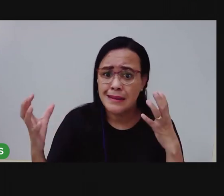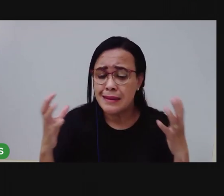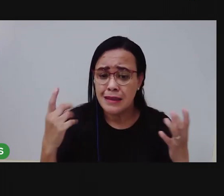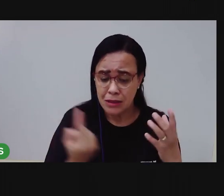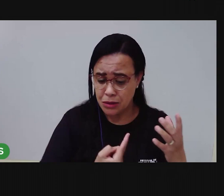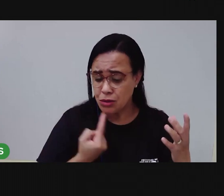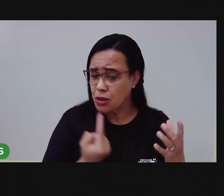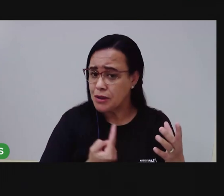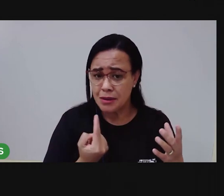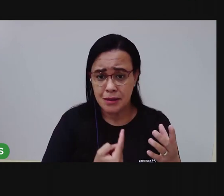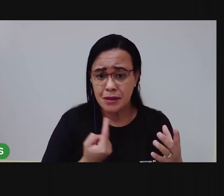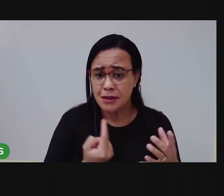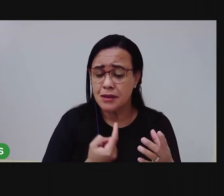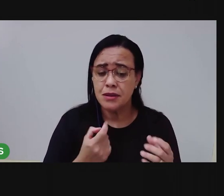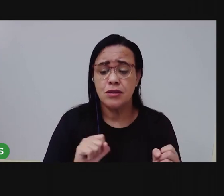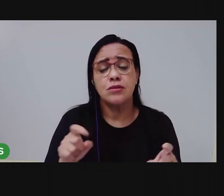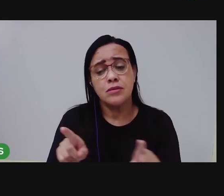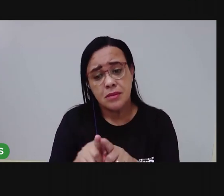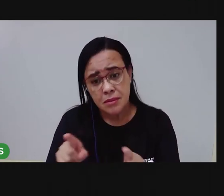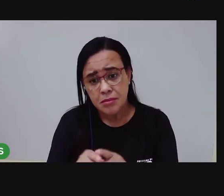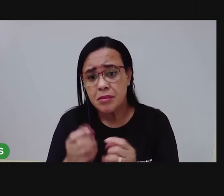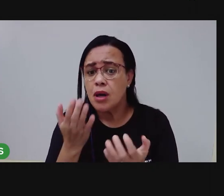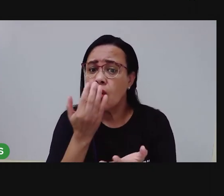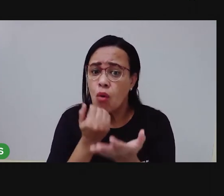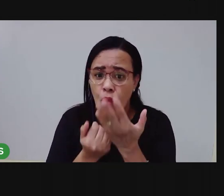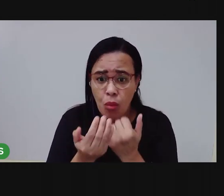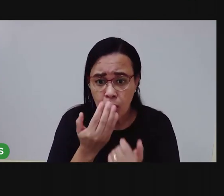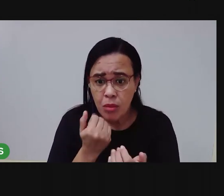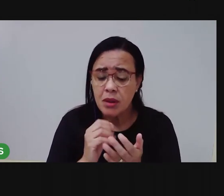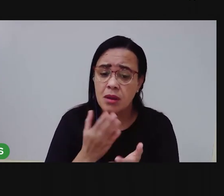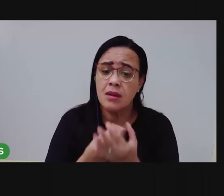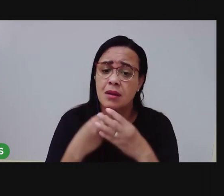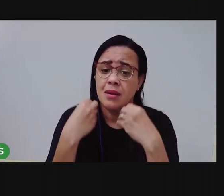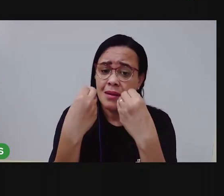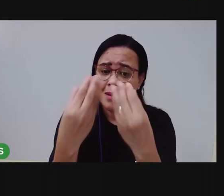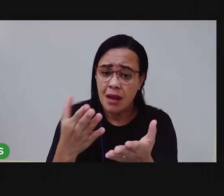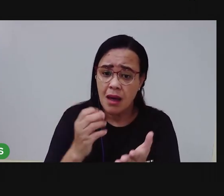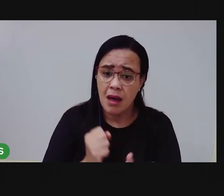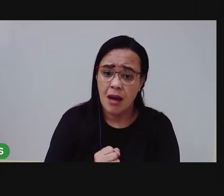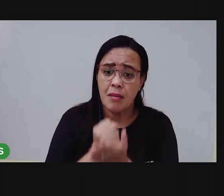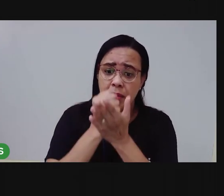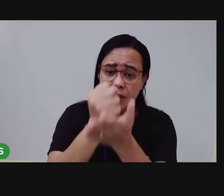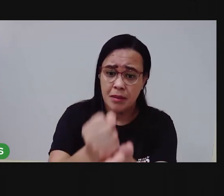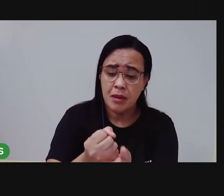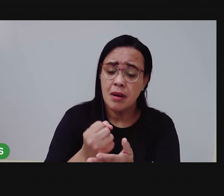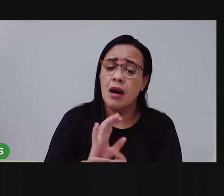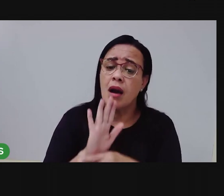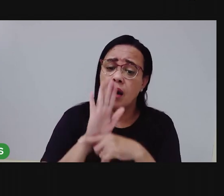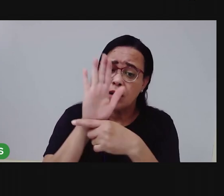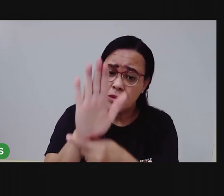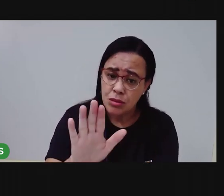Providenciando a alimentação para que esses animais não fiquem ali. Maltratados com o fome.